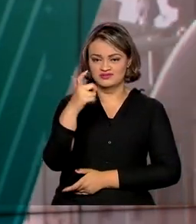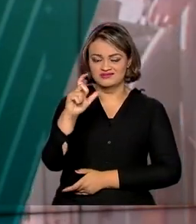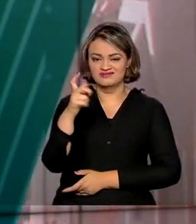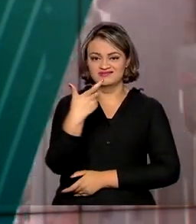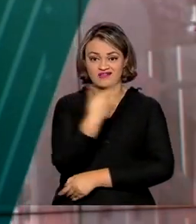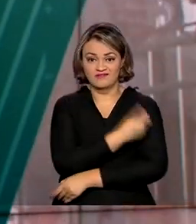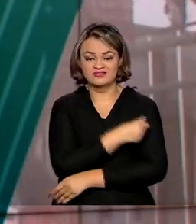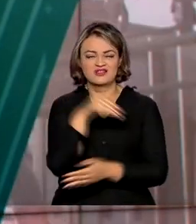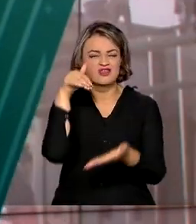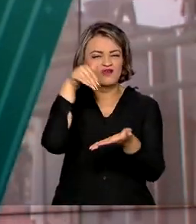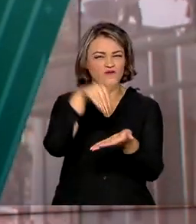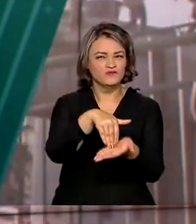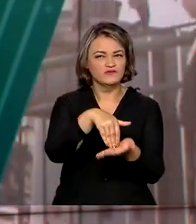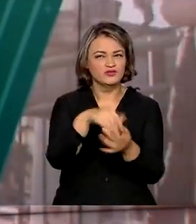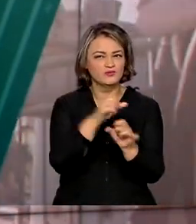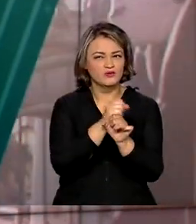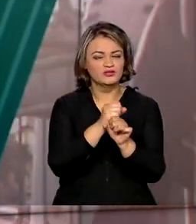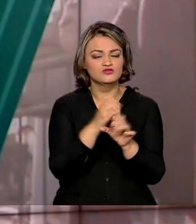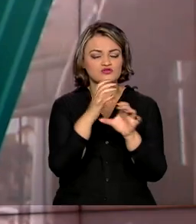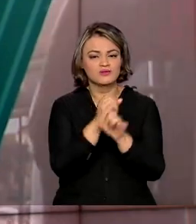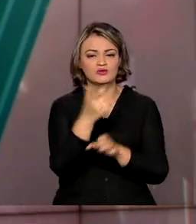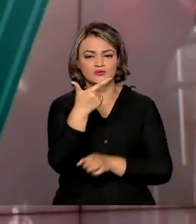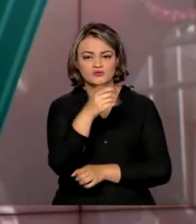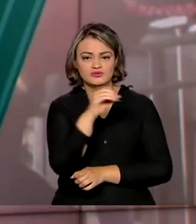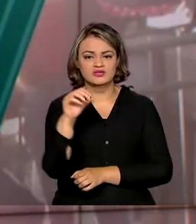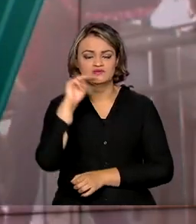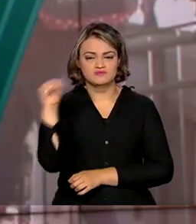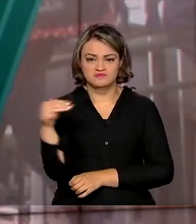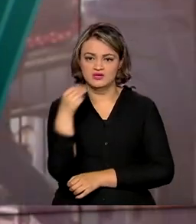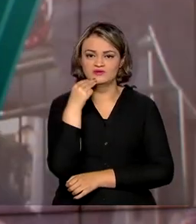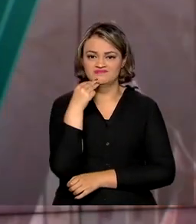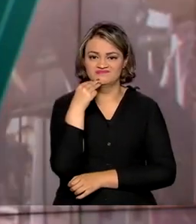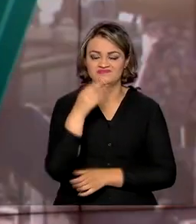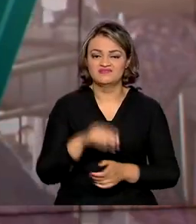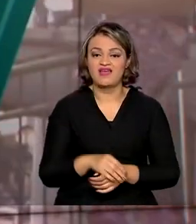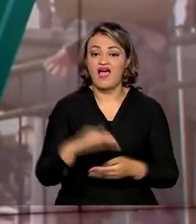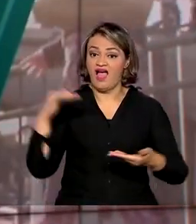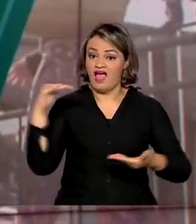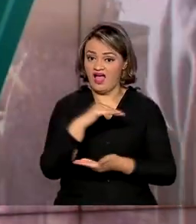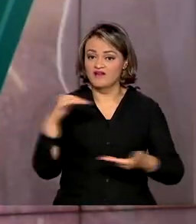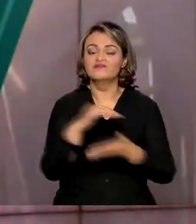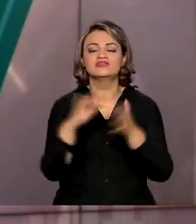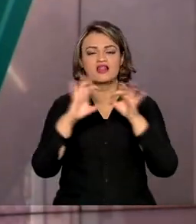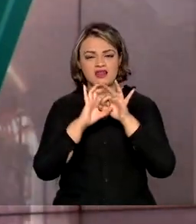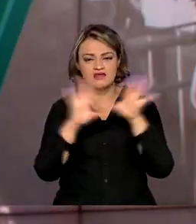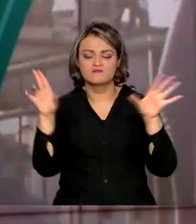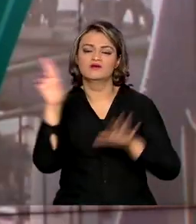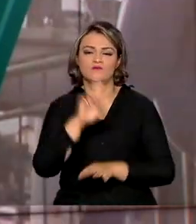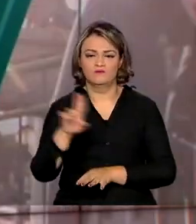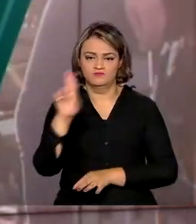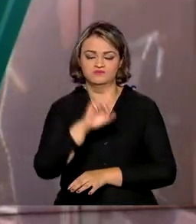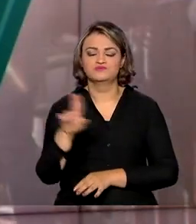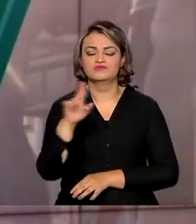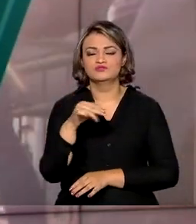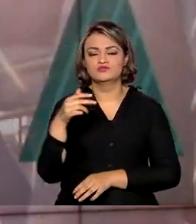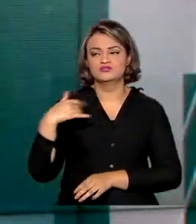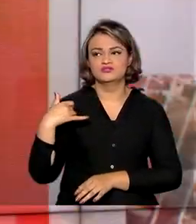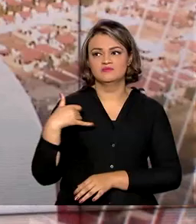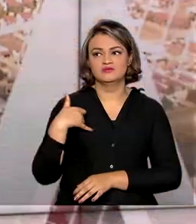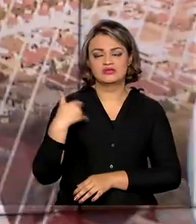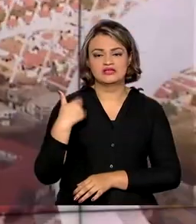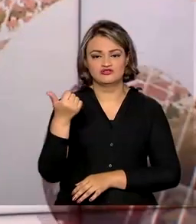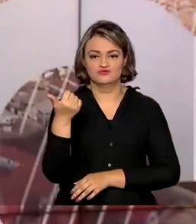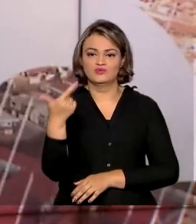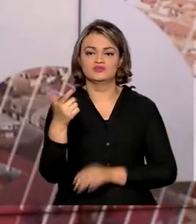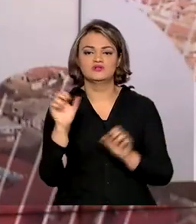e até o fim do ano serão 200 milhões de doses do imunizante. A Anvisa autorizou o uso da vacina para pessoas a partir de